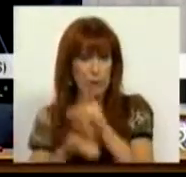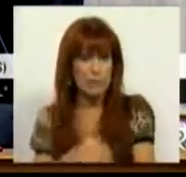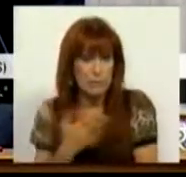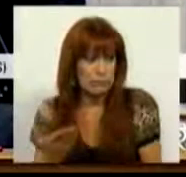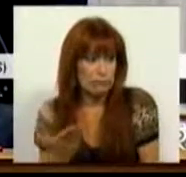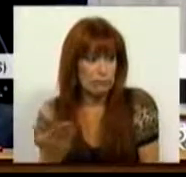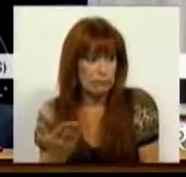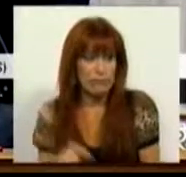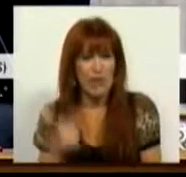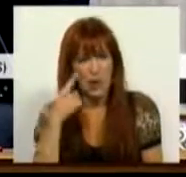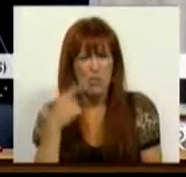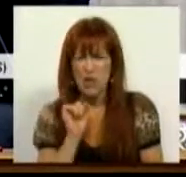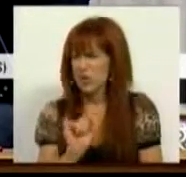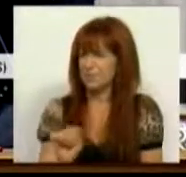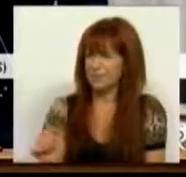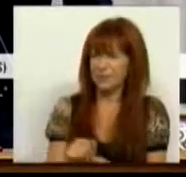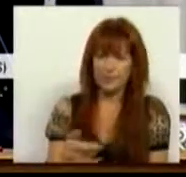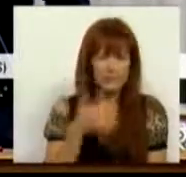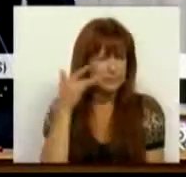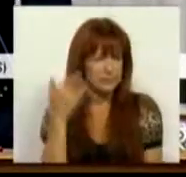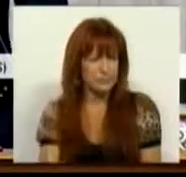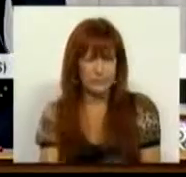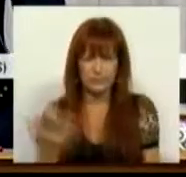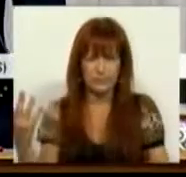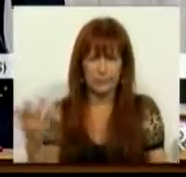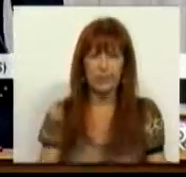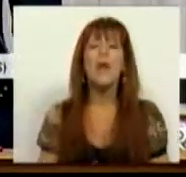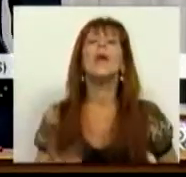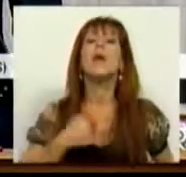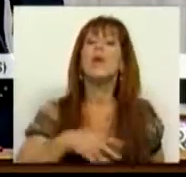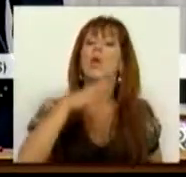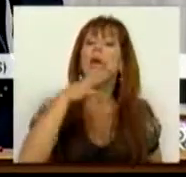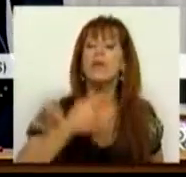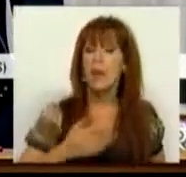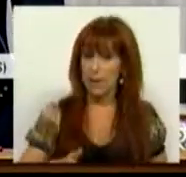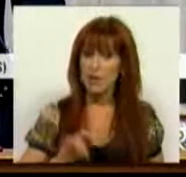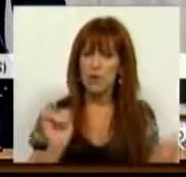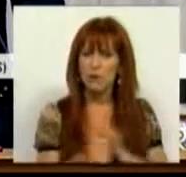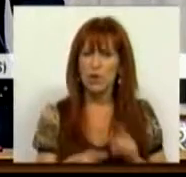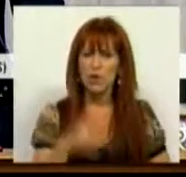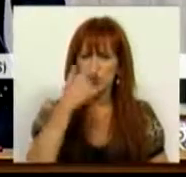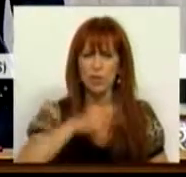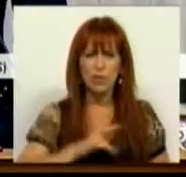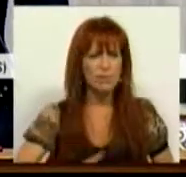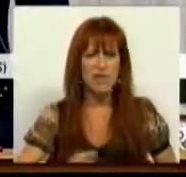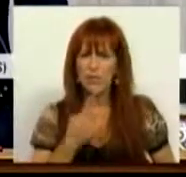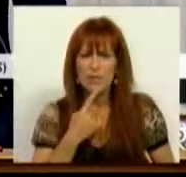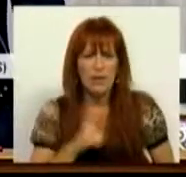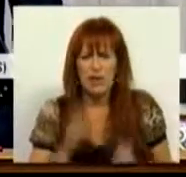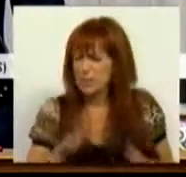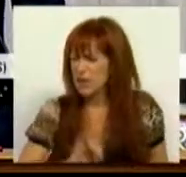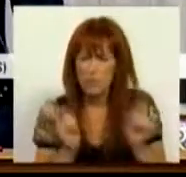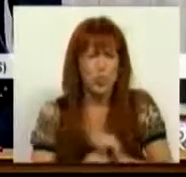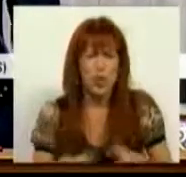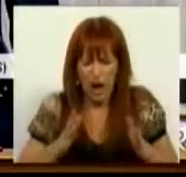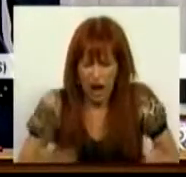Isto atesta a vossa incapacidade. E, portanto, queria dizer que é preciso mudar. Os portugueses têm que perceber que é preciso